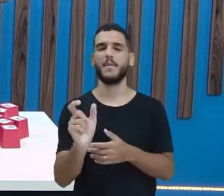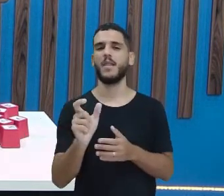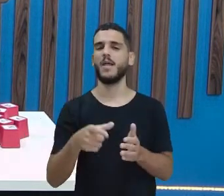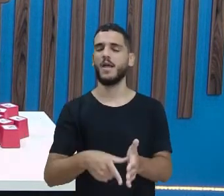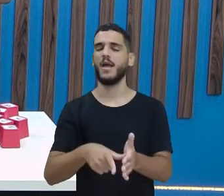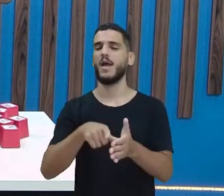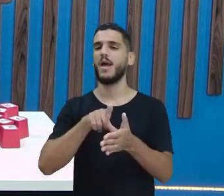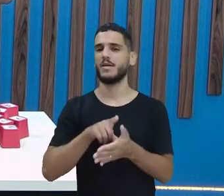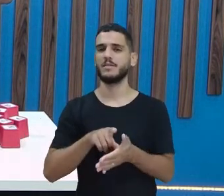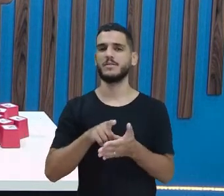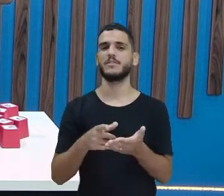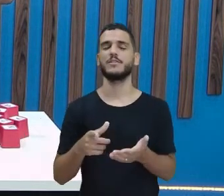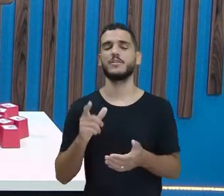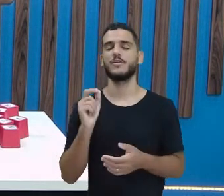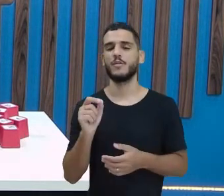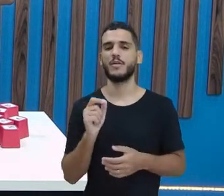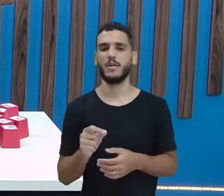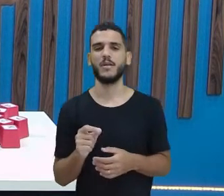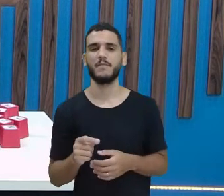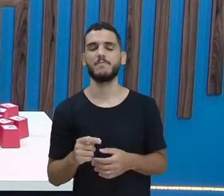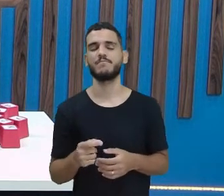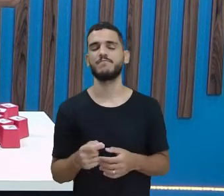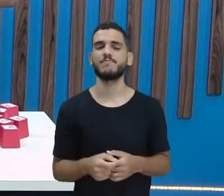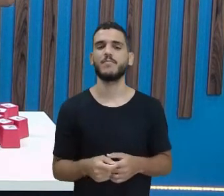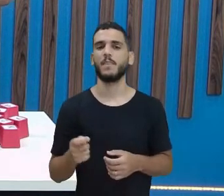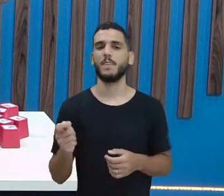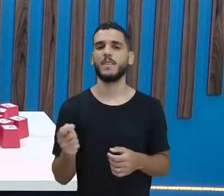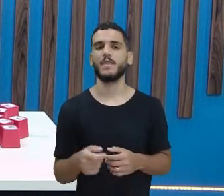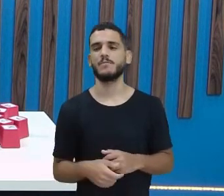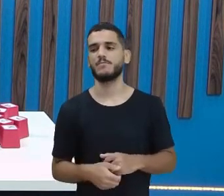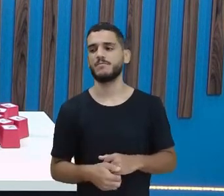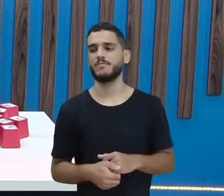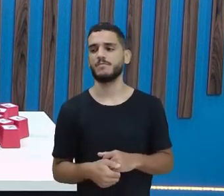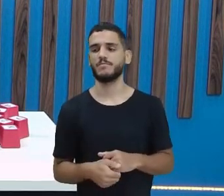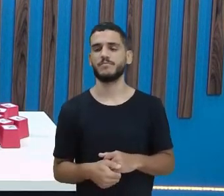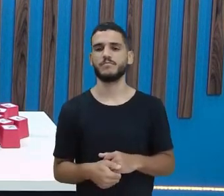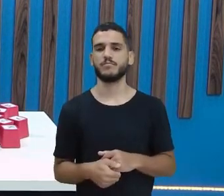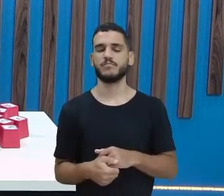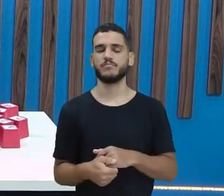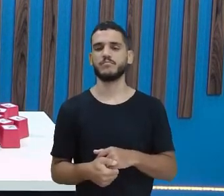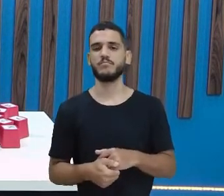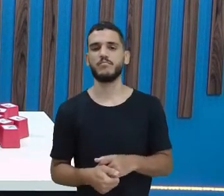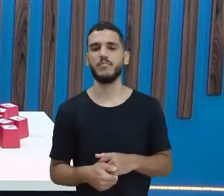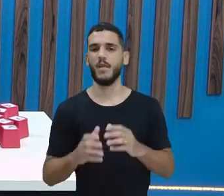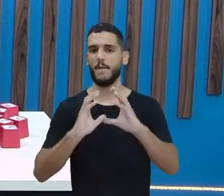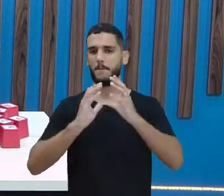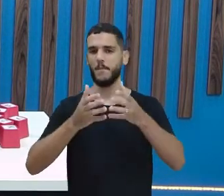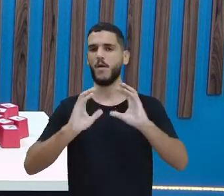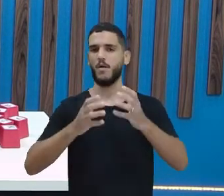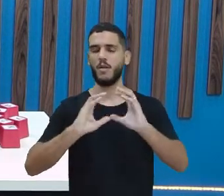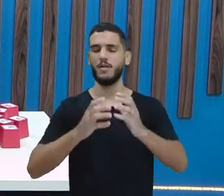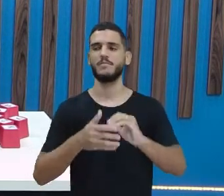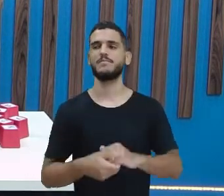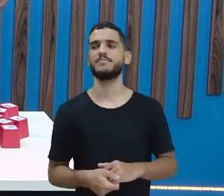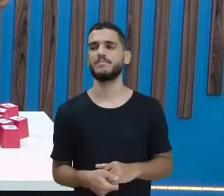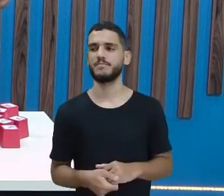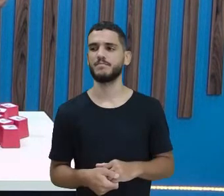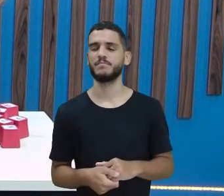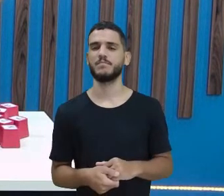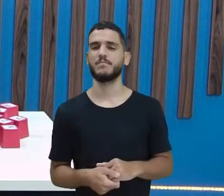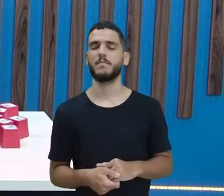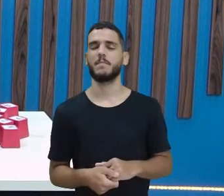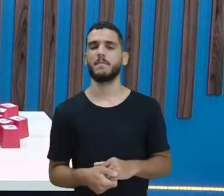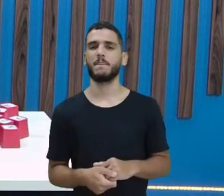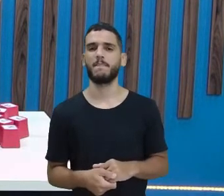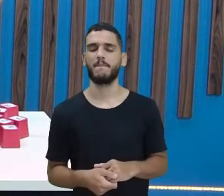de ter dominado a escrita, tá? Então, bola. Olha só. A primeira letra que eu tenho,